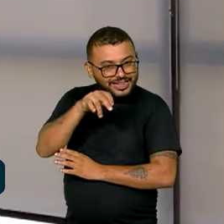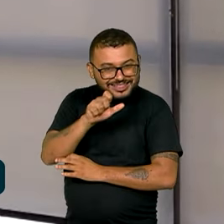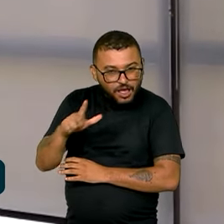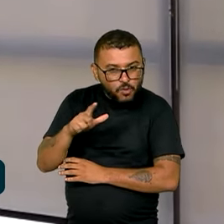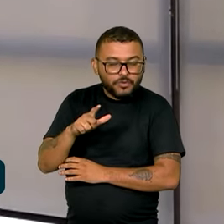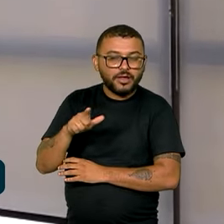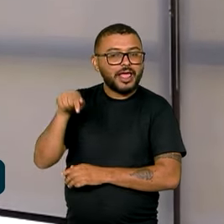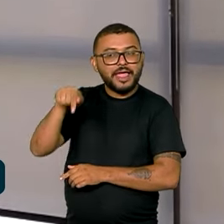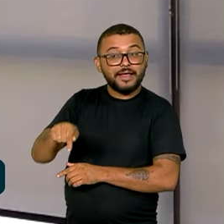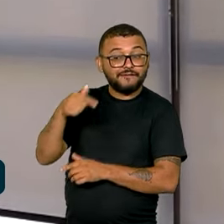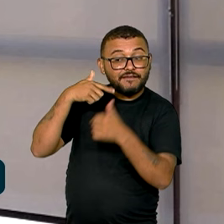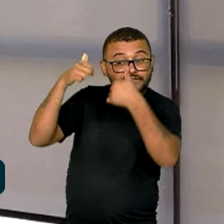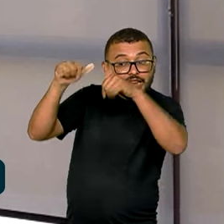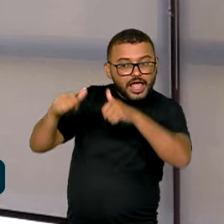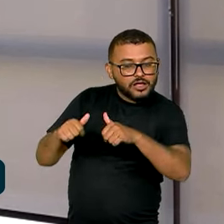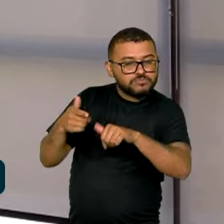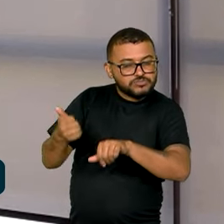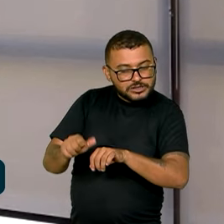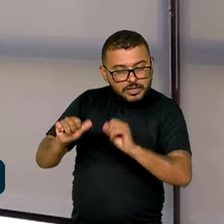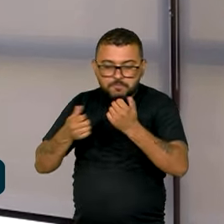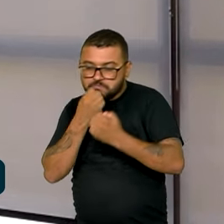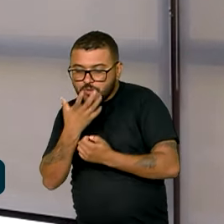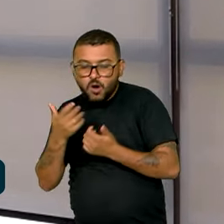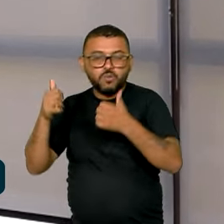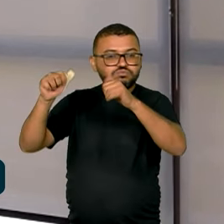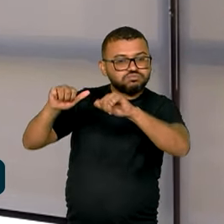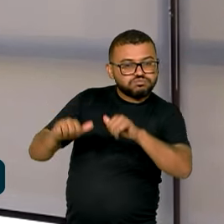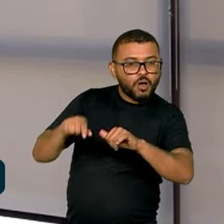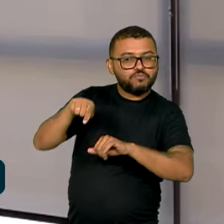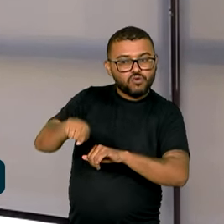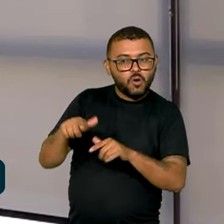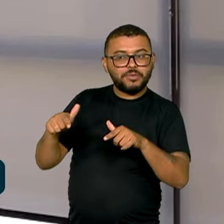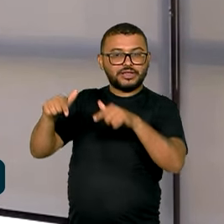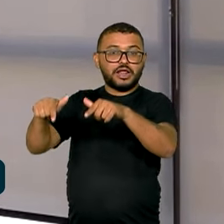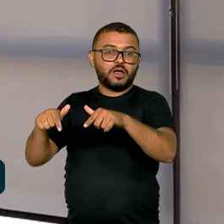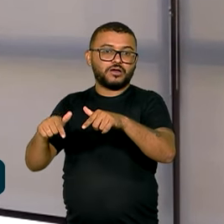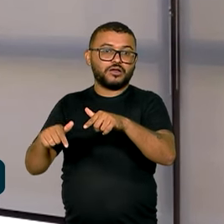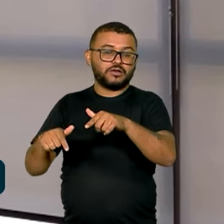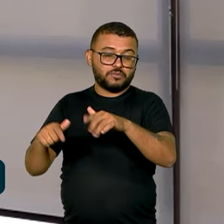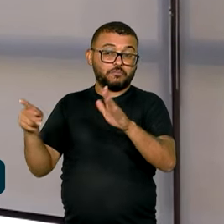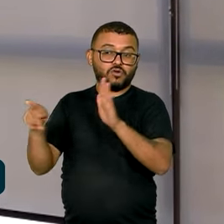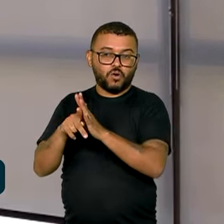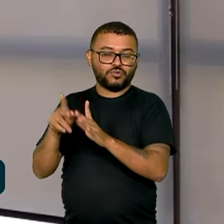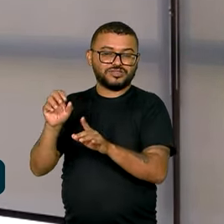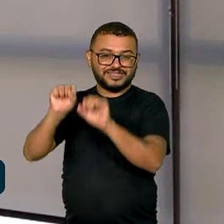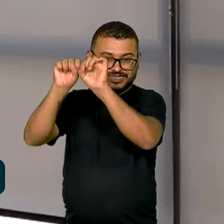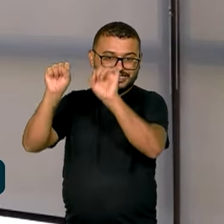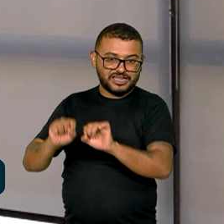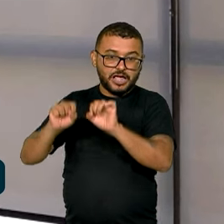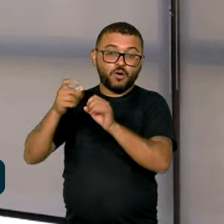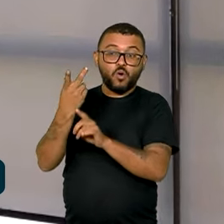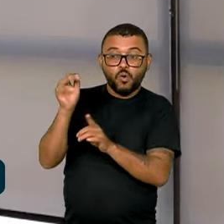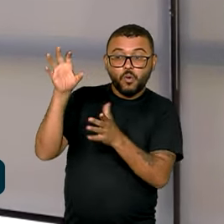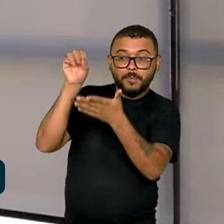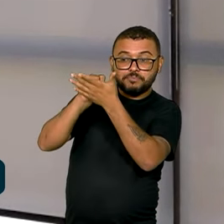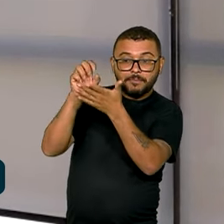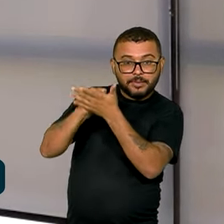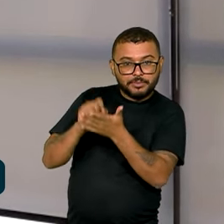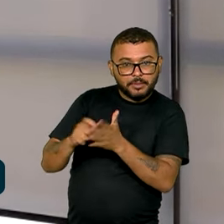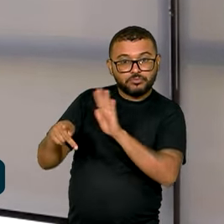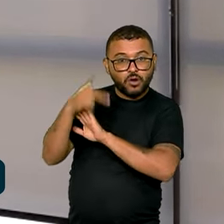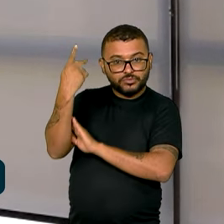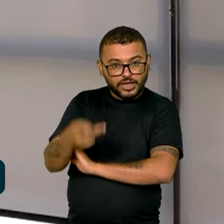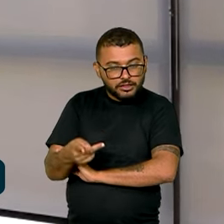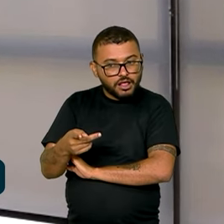processo de aferição da qualidade tanto do equipamento em si, do hardware, quanto das aplicações que vêm embarcadas nele.